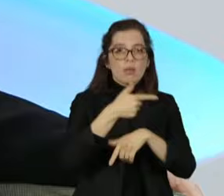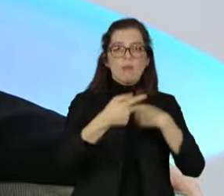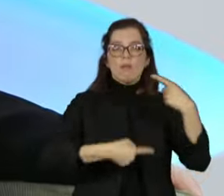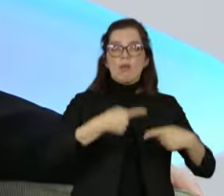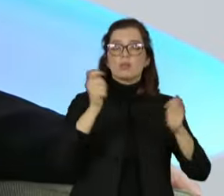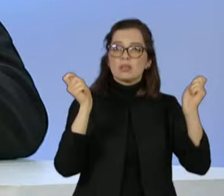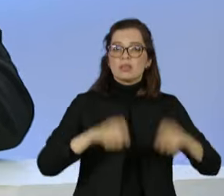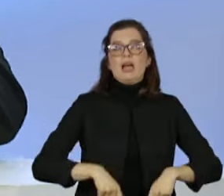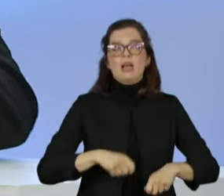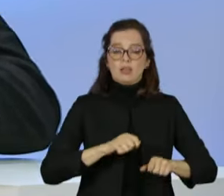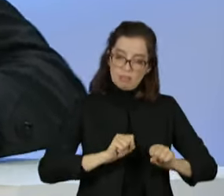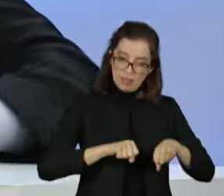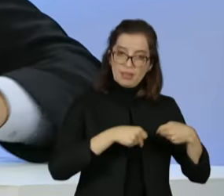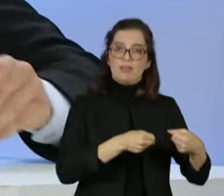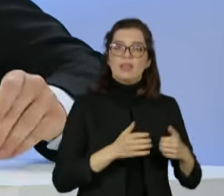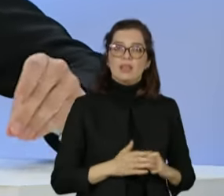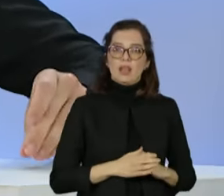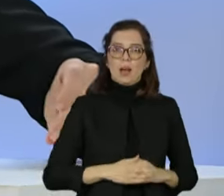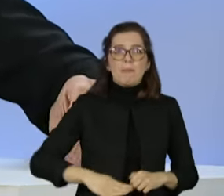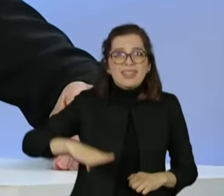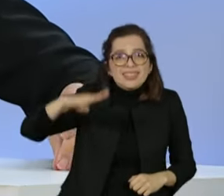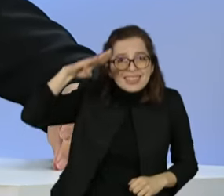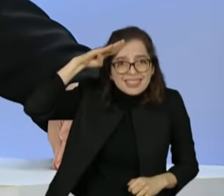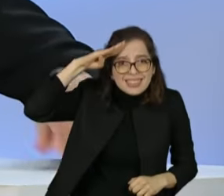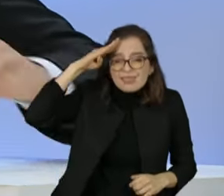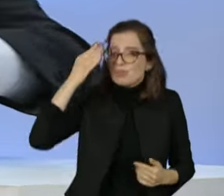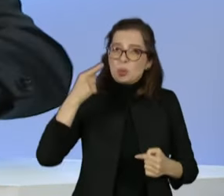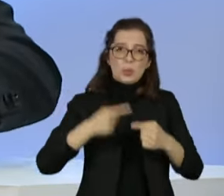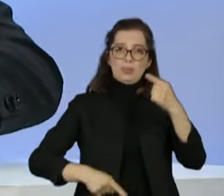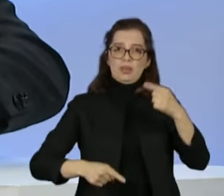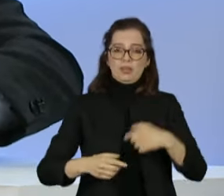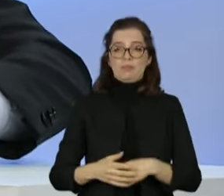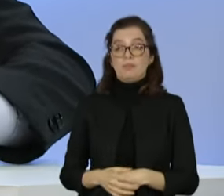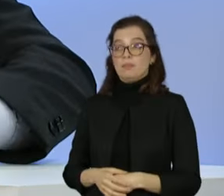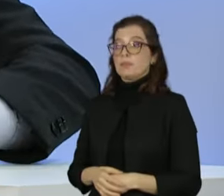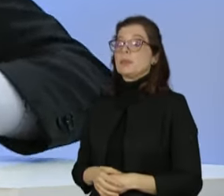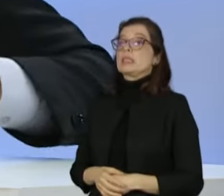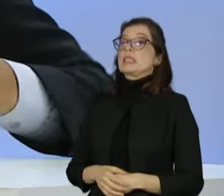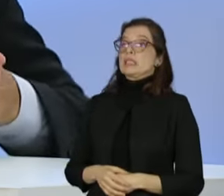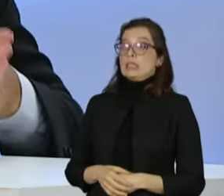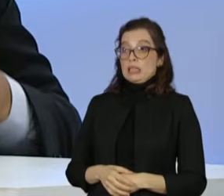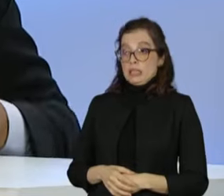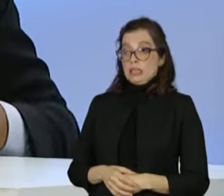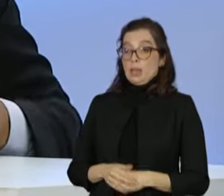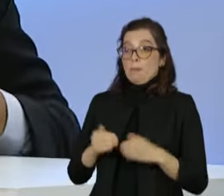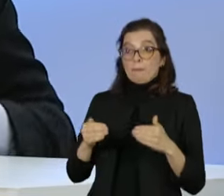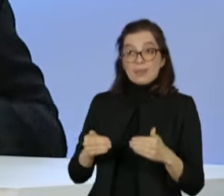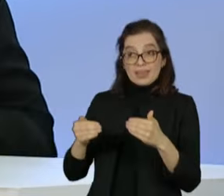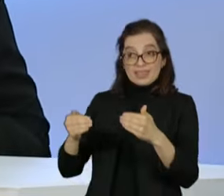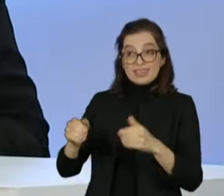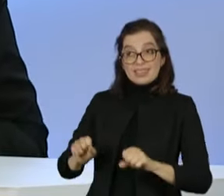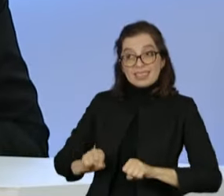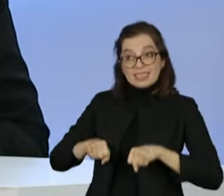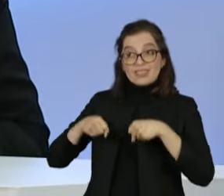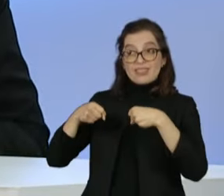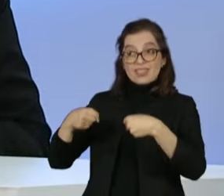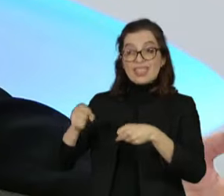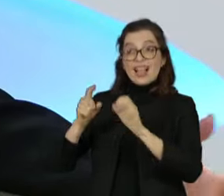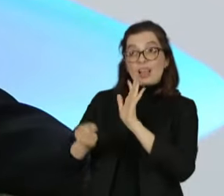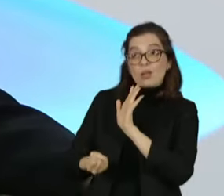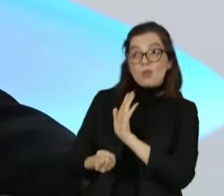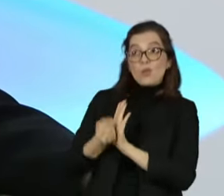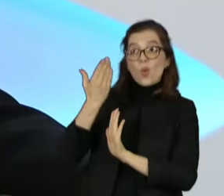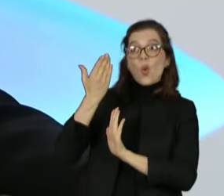Mas isso quebra o princípio de quando ele foi criado. Mesmo ele sendo um civil, ele tem ligação com as Forças Armadas.